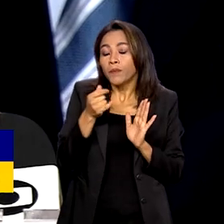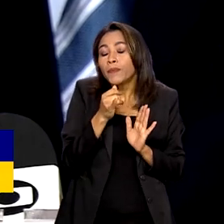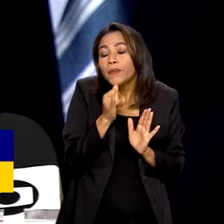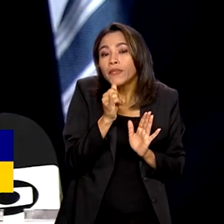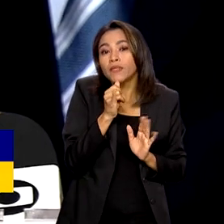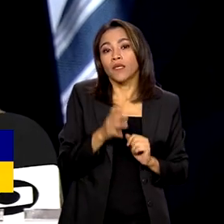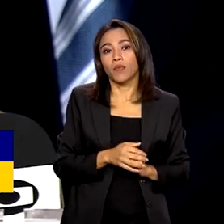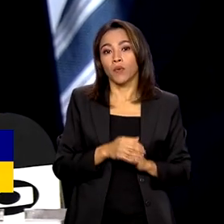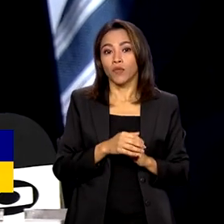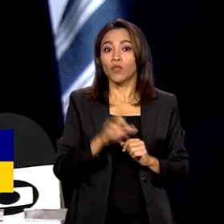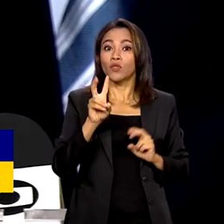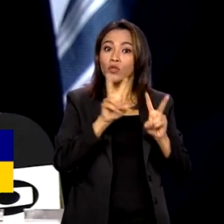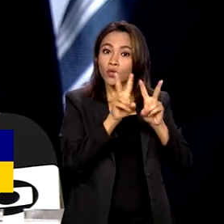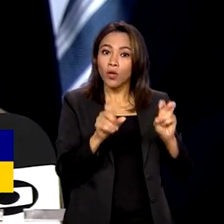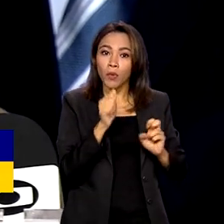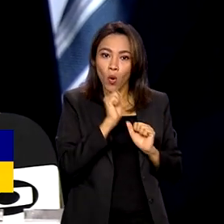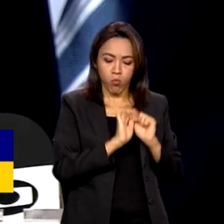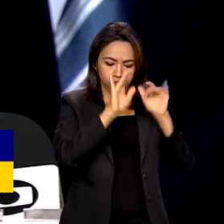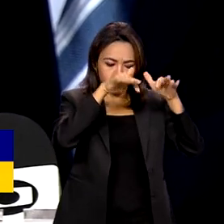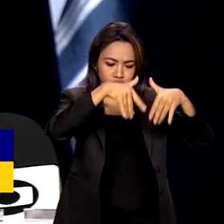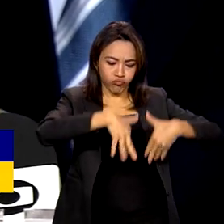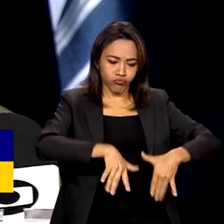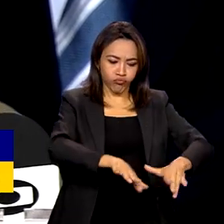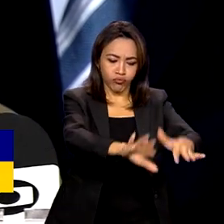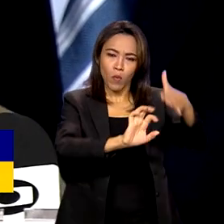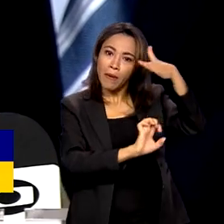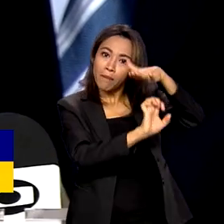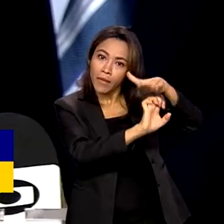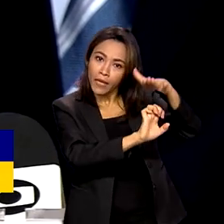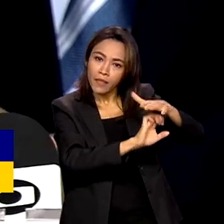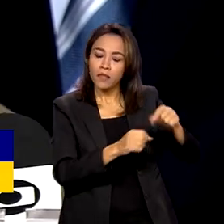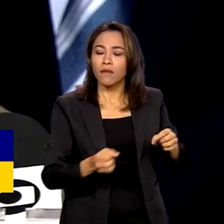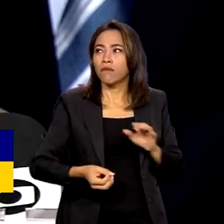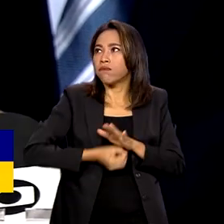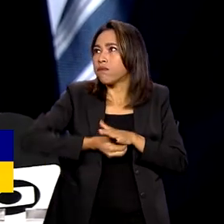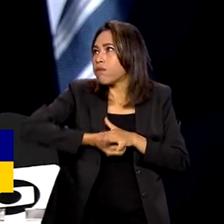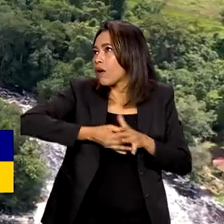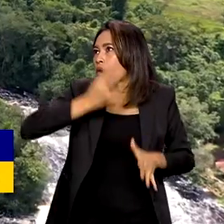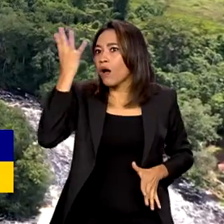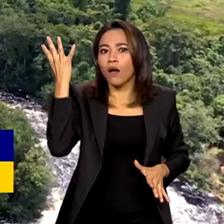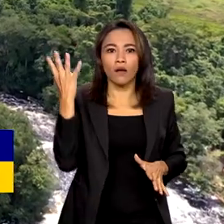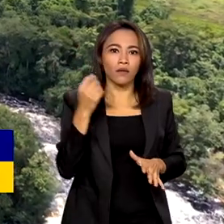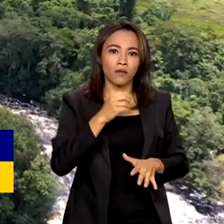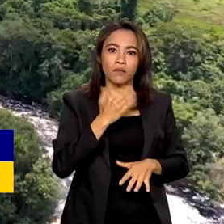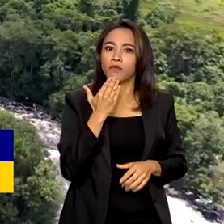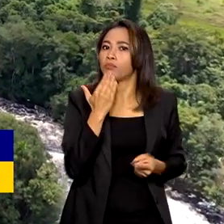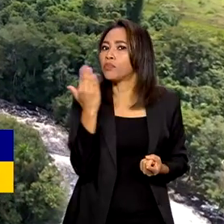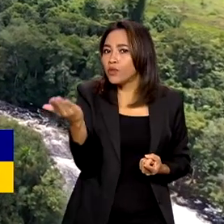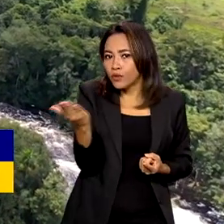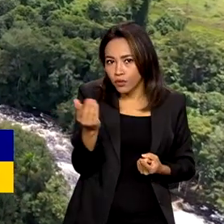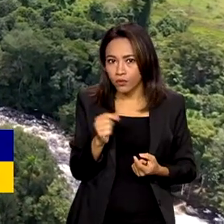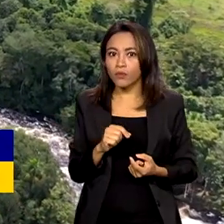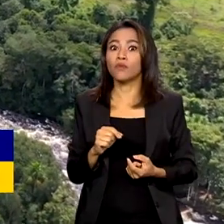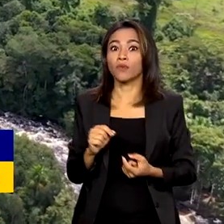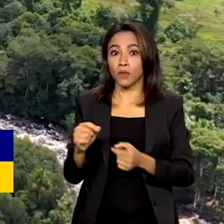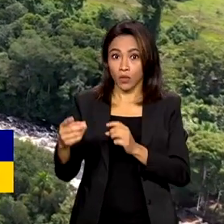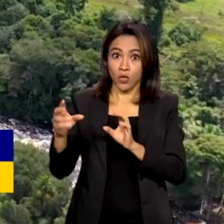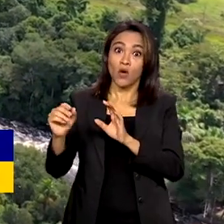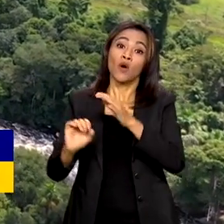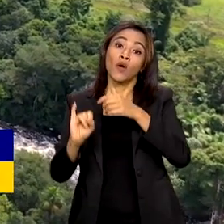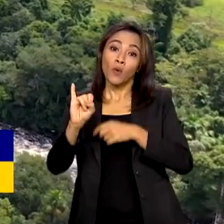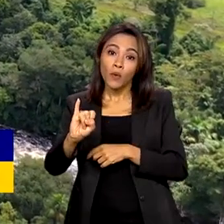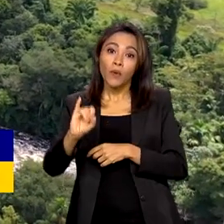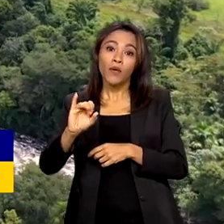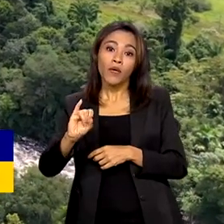da hidrelétrica de Tijuco Alto, que foram pedidas várias vezes, análises pelo Ibama. O Ibama